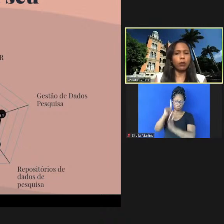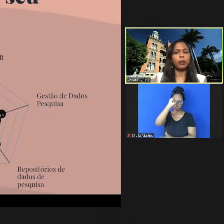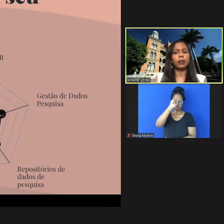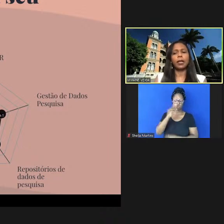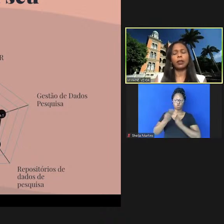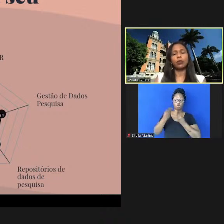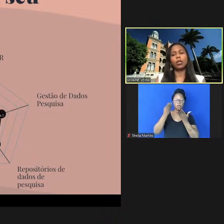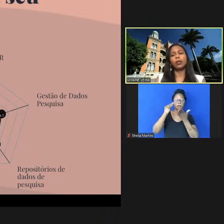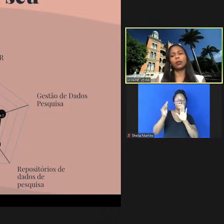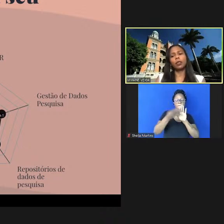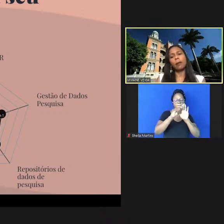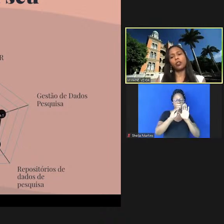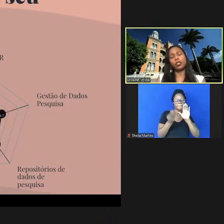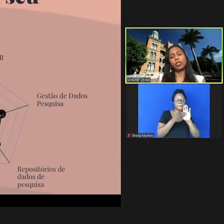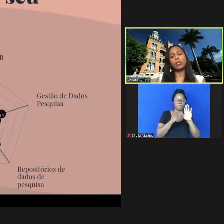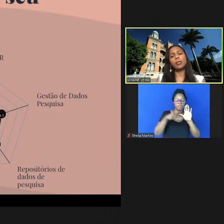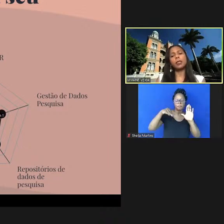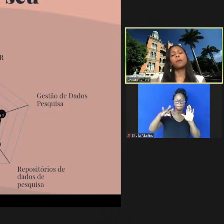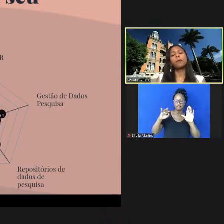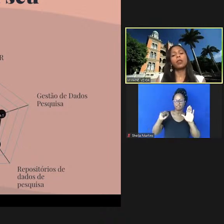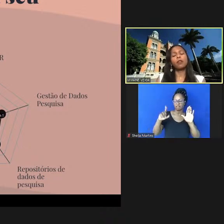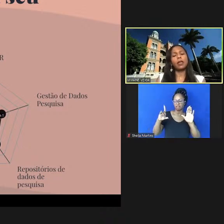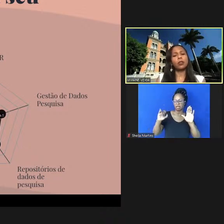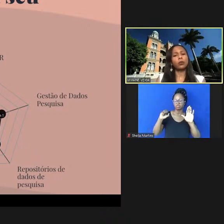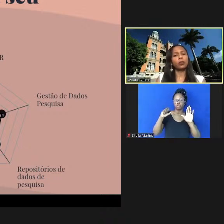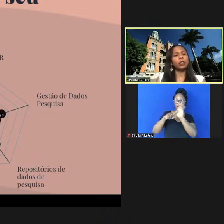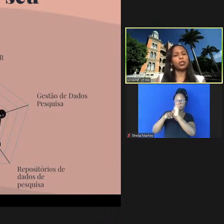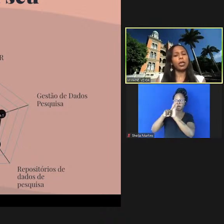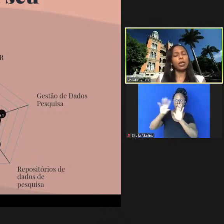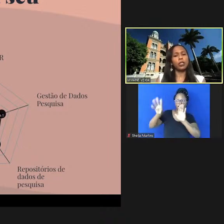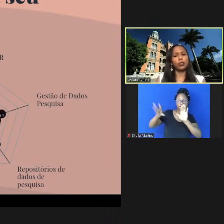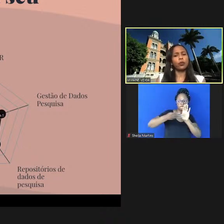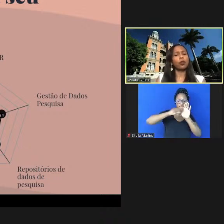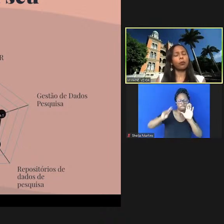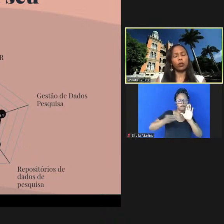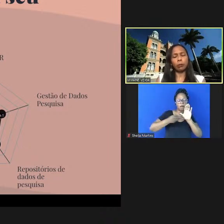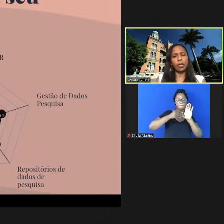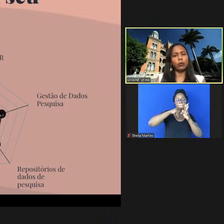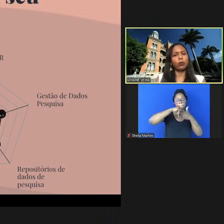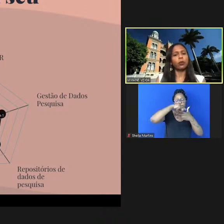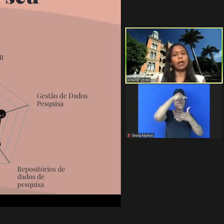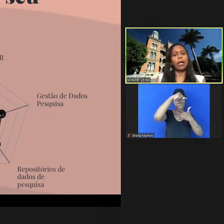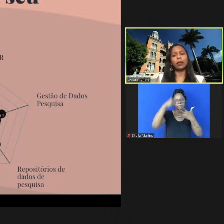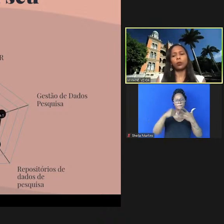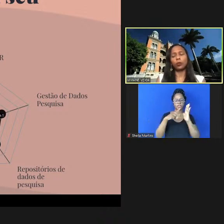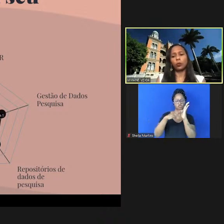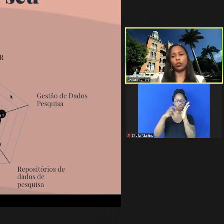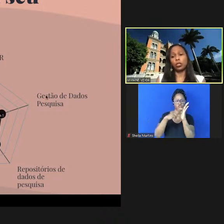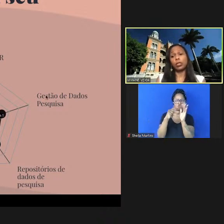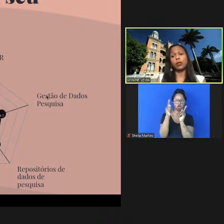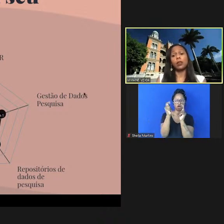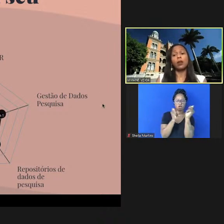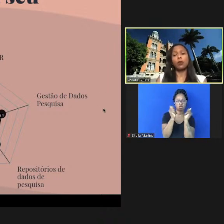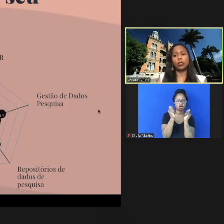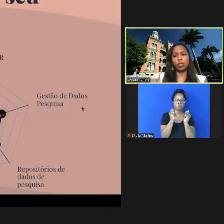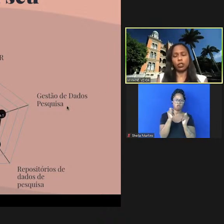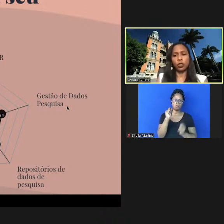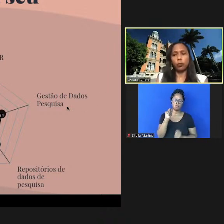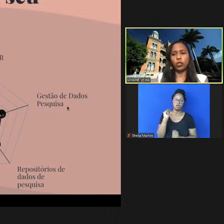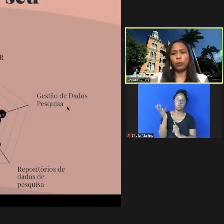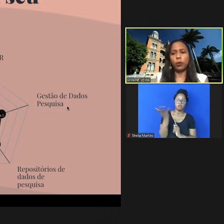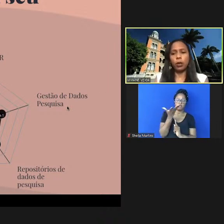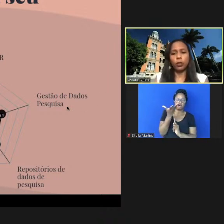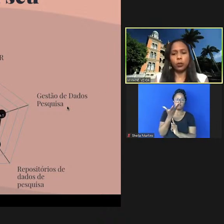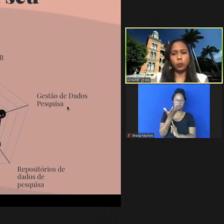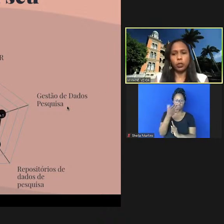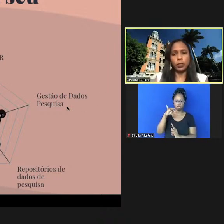colocar os metadados da pesquisa e várias outras questões como vocabulário controlado ontologias coisas que a gente